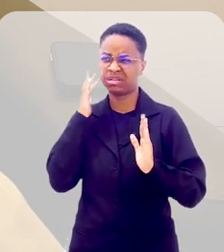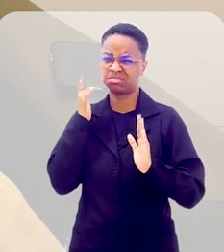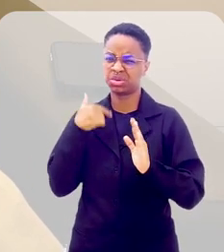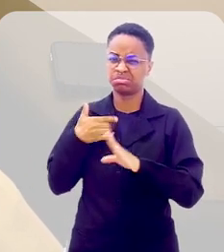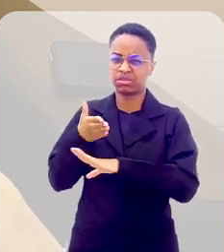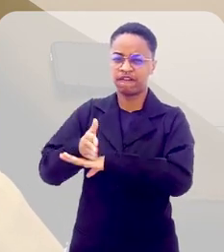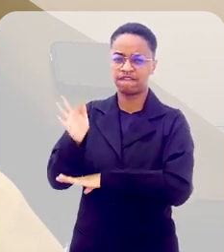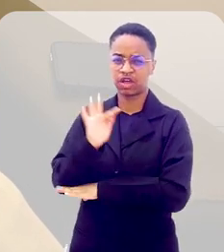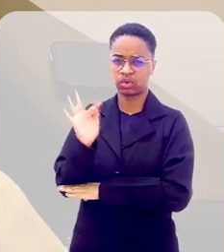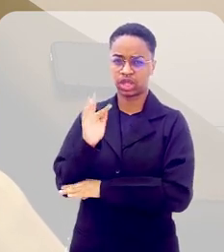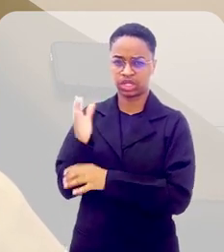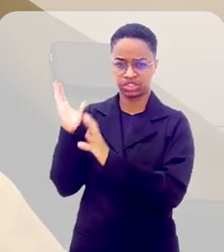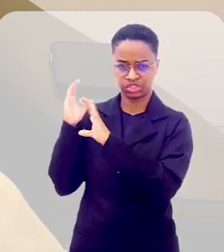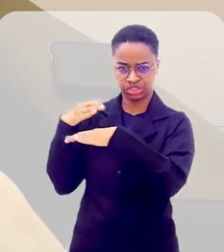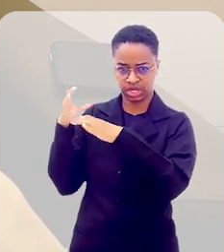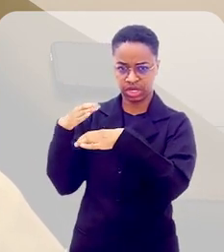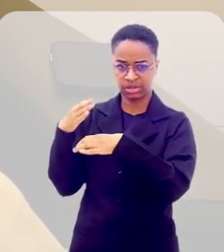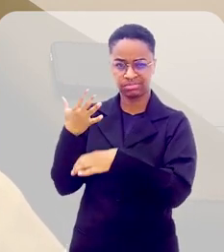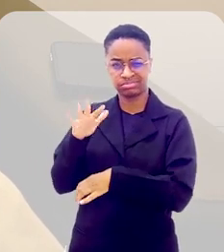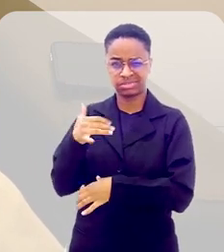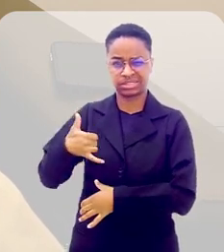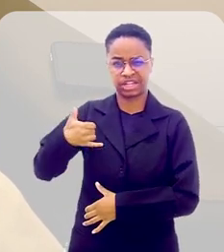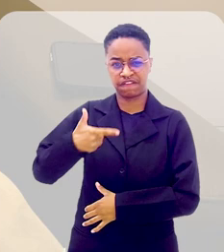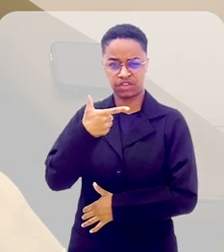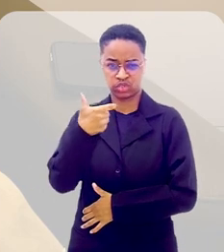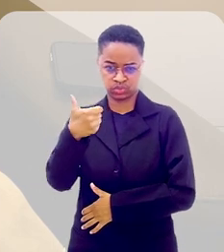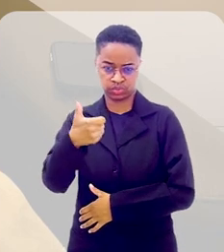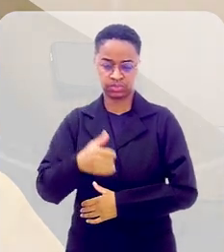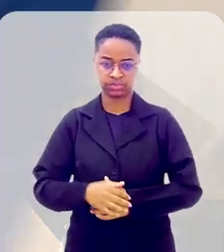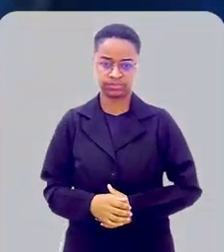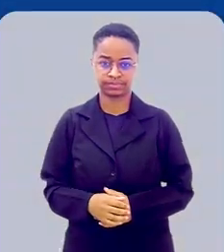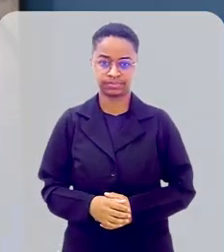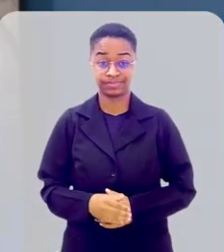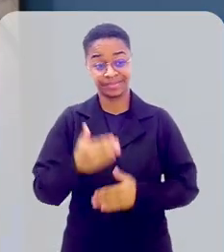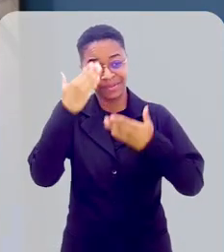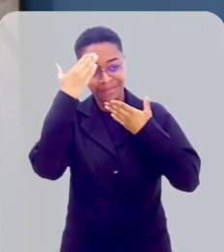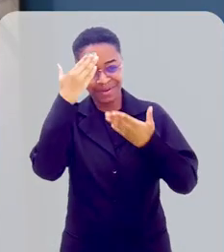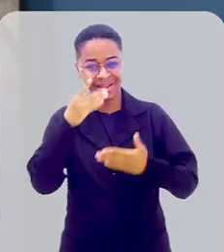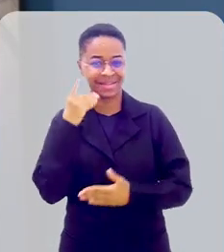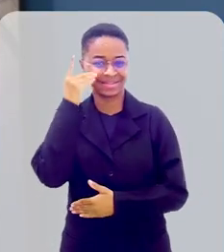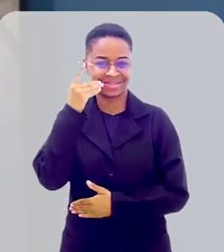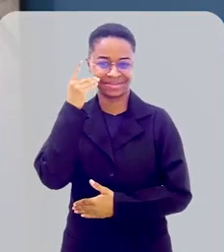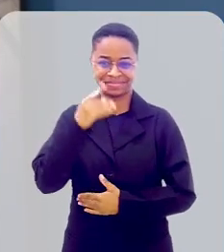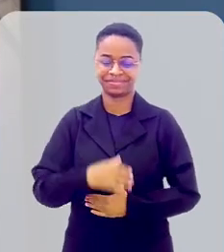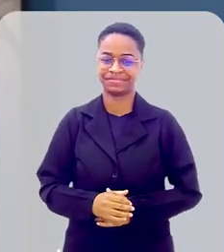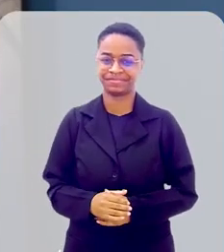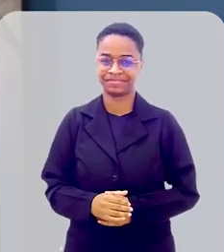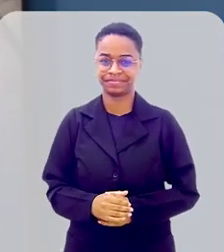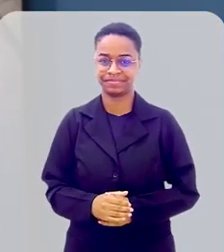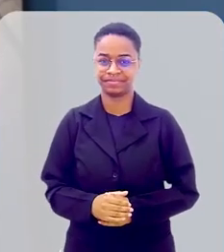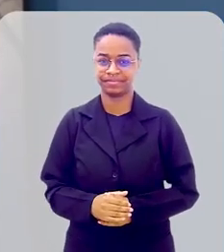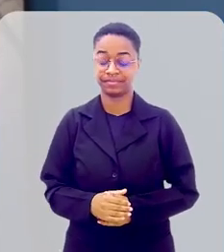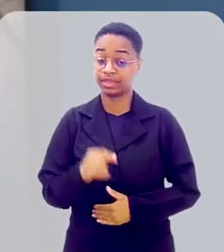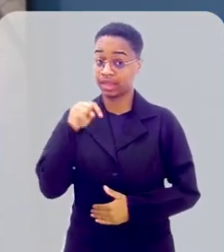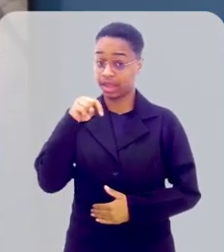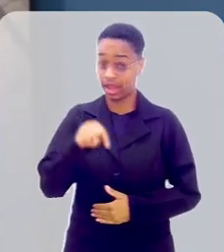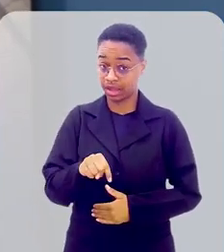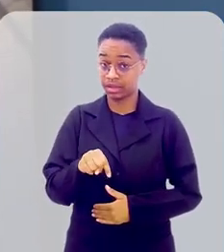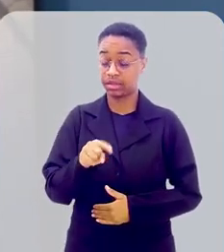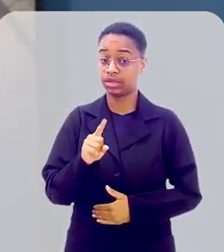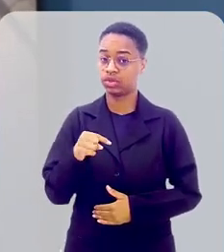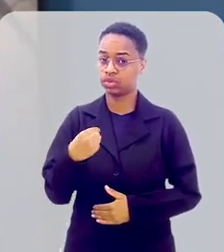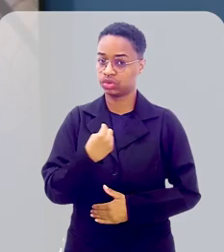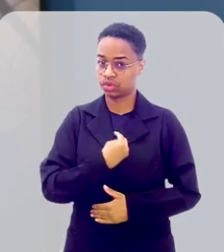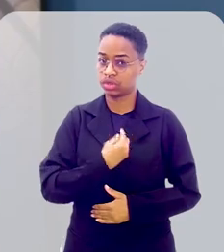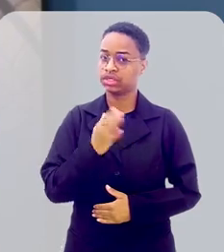na faculdade de engenharia com os meus 21 anos. Muito obrigada, deputado. E aqui no nosso